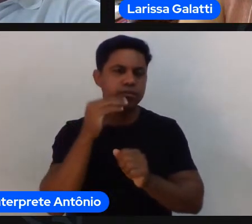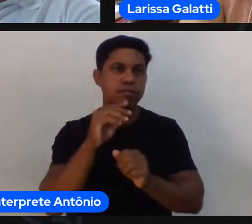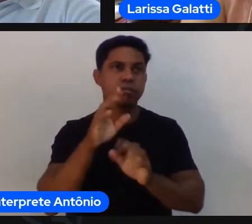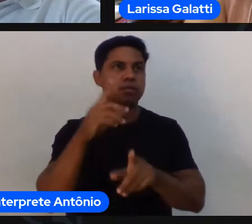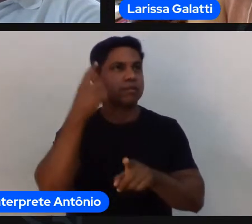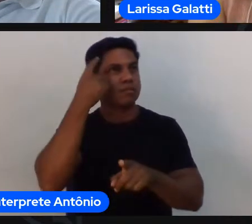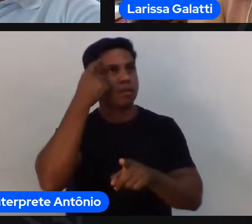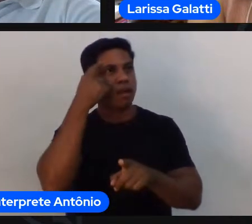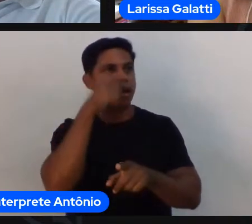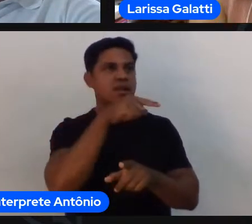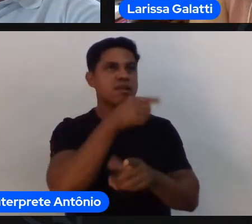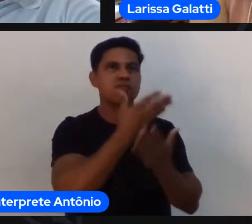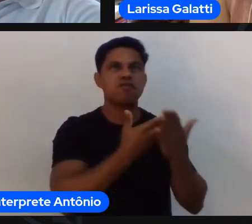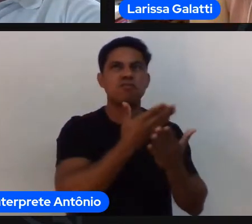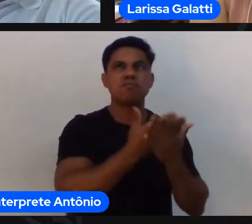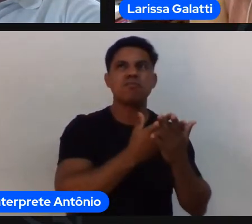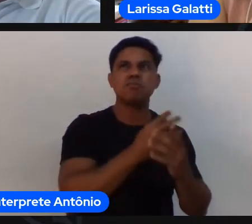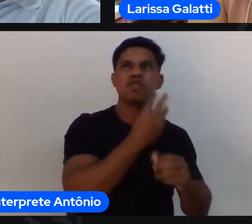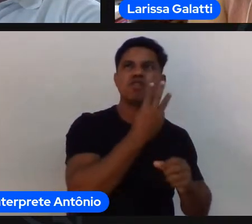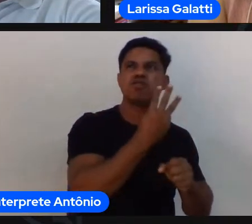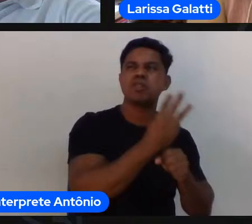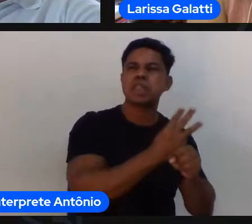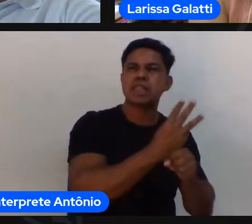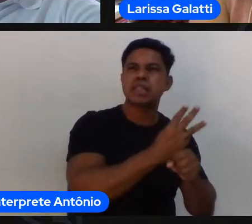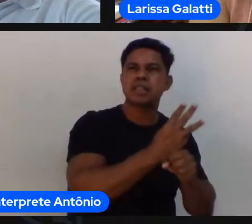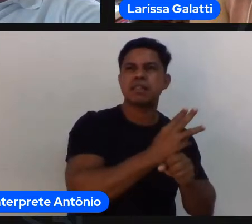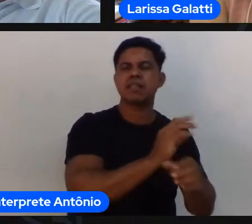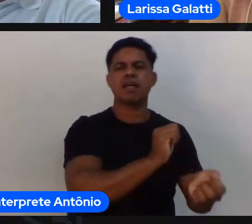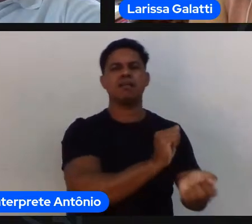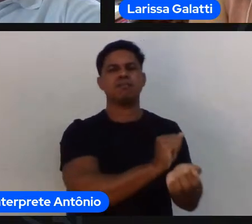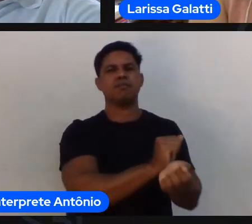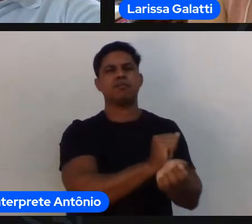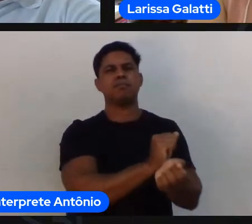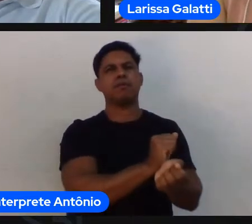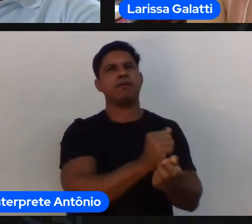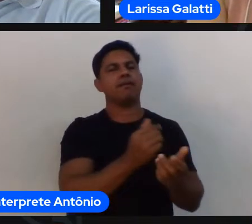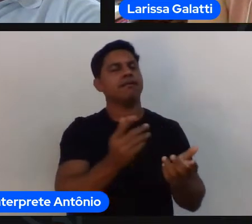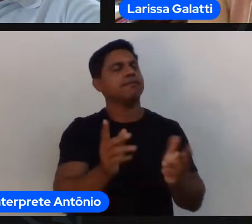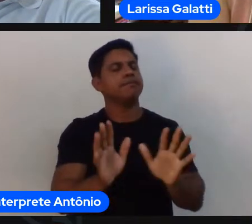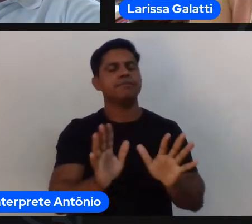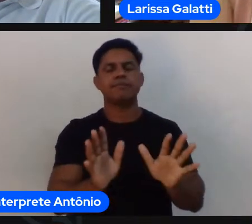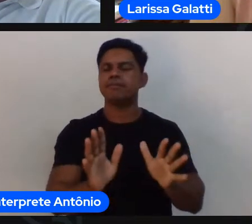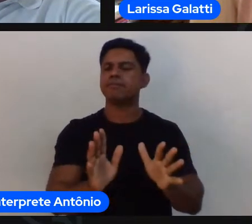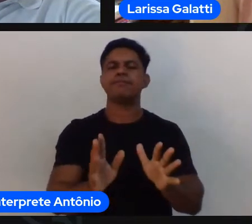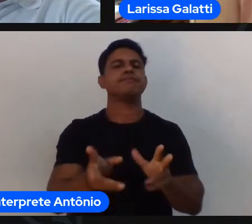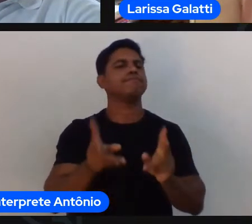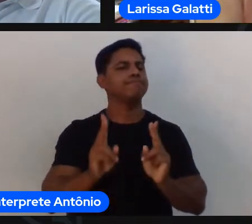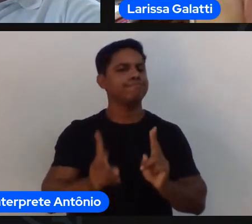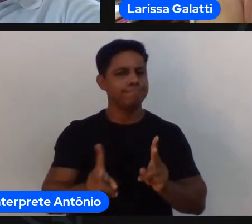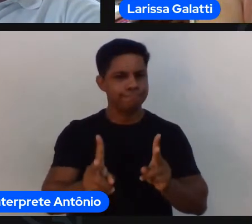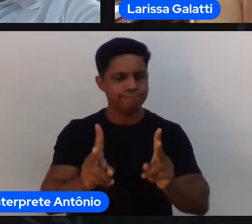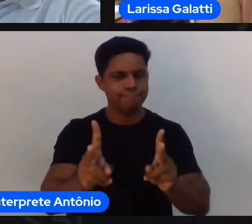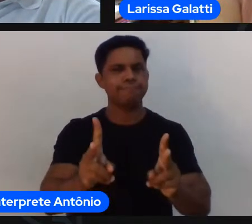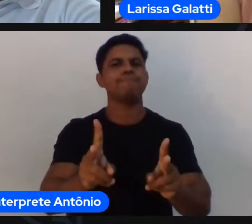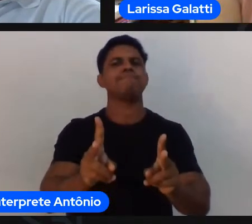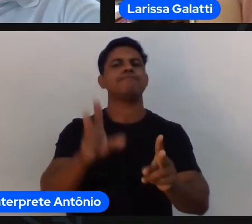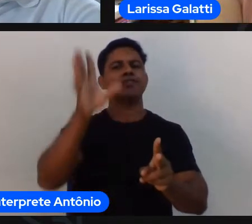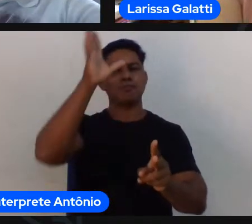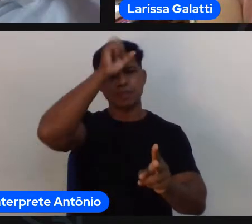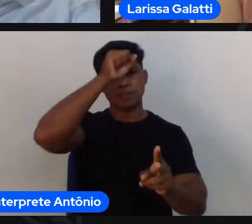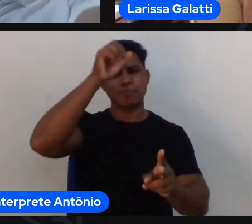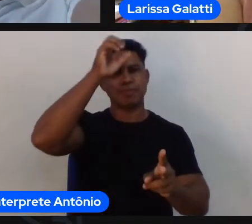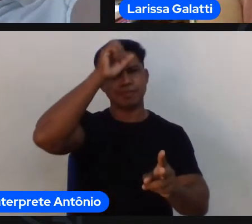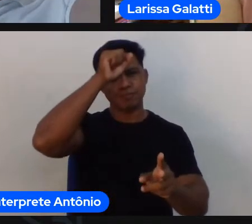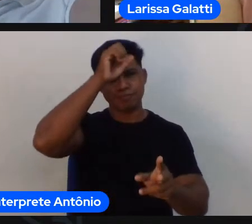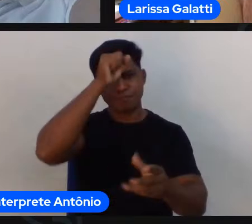eu dava as aulas né eu não pude parar de dar as aulas pra estudar então fui fazendo fui melhorando e fui aprendendo como é que eu podia oferecer pra